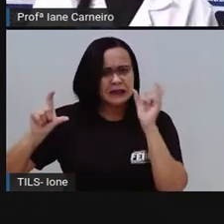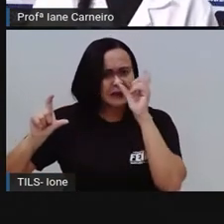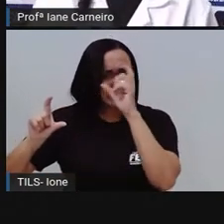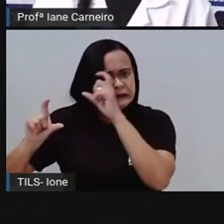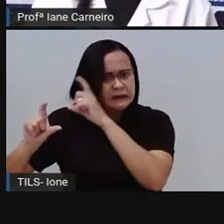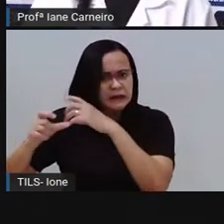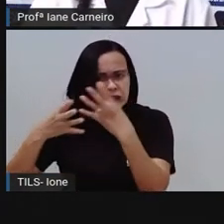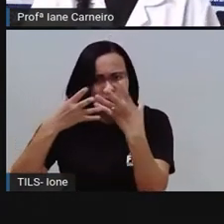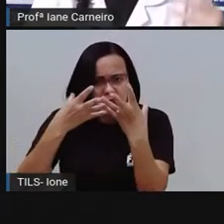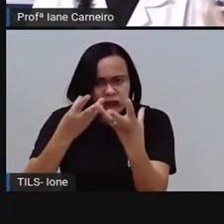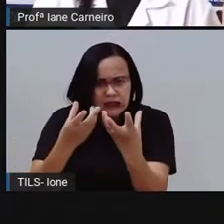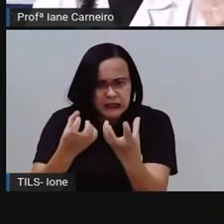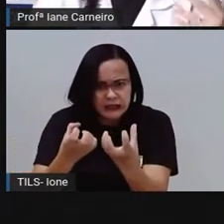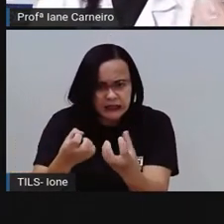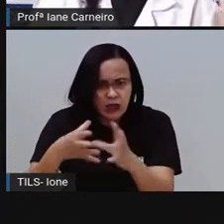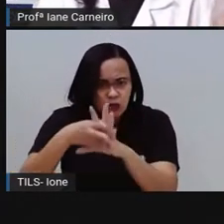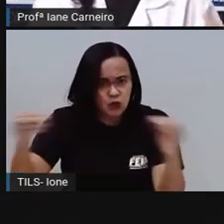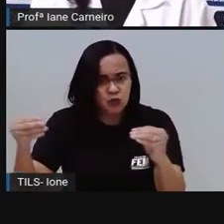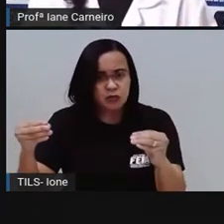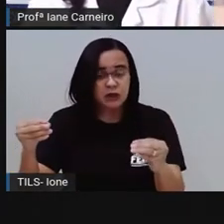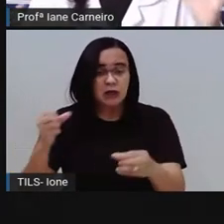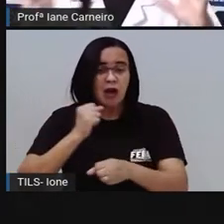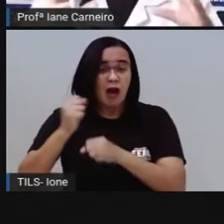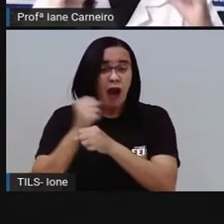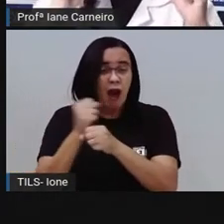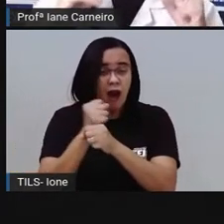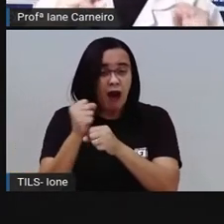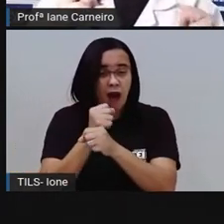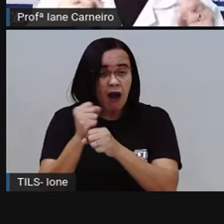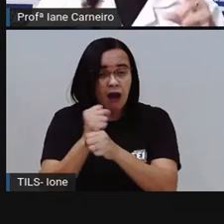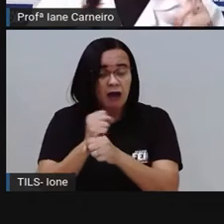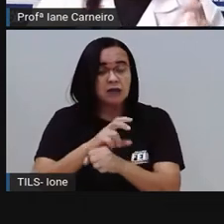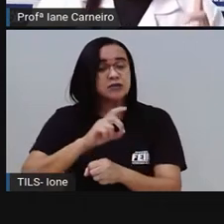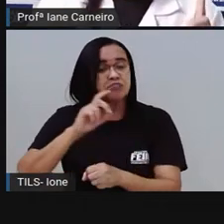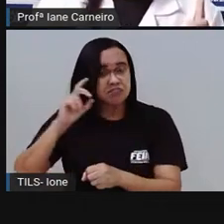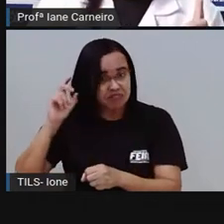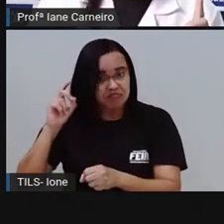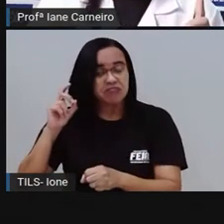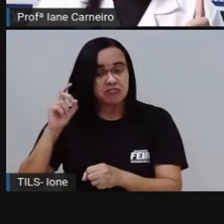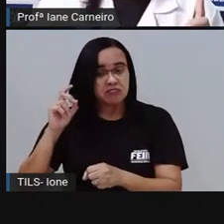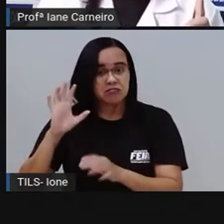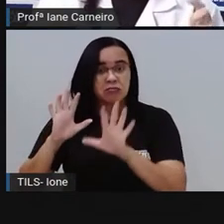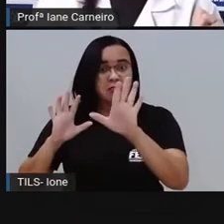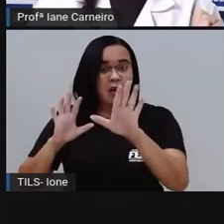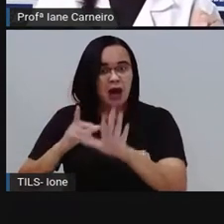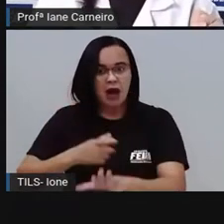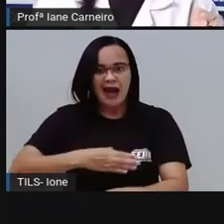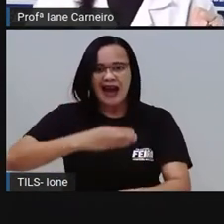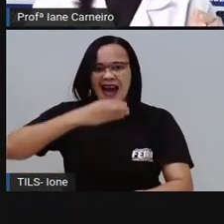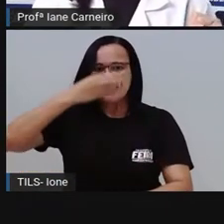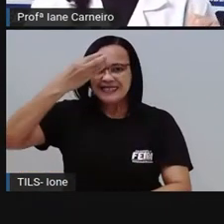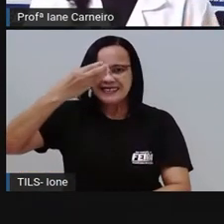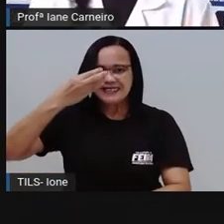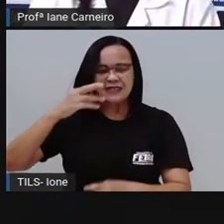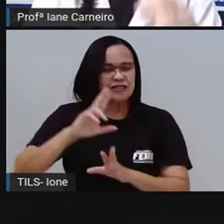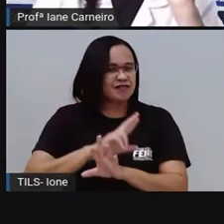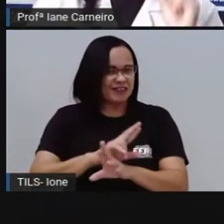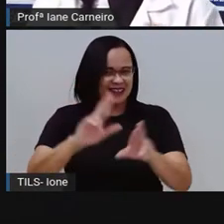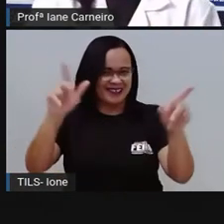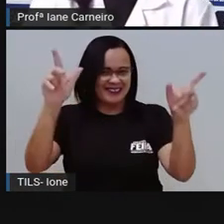totalmente, né, então as frutas geralmente elas demoram menos tempo, a gente vai ver aqui agora, ó, em nossa aula, ó,